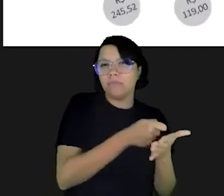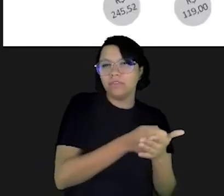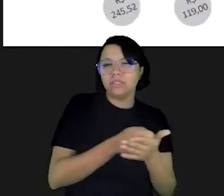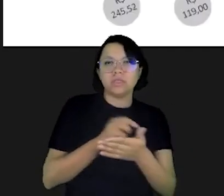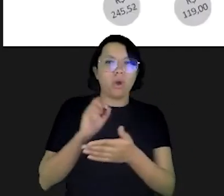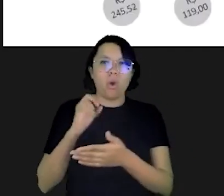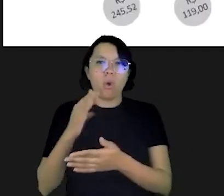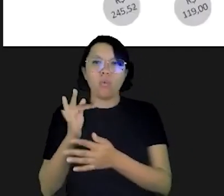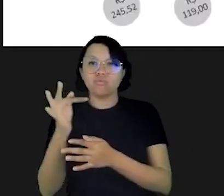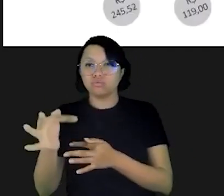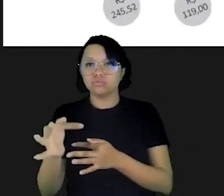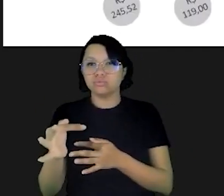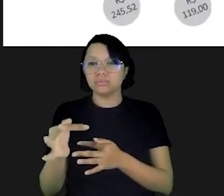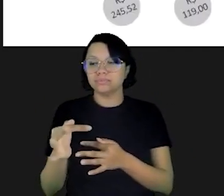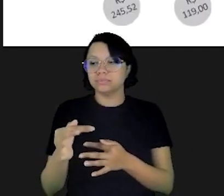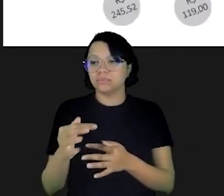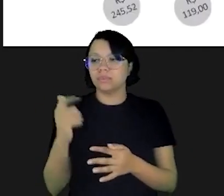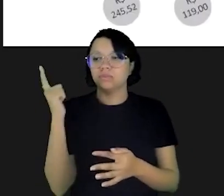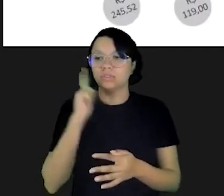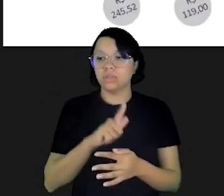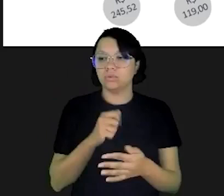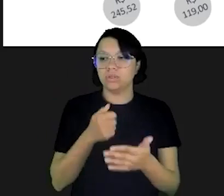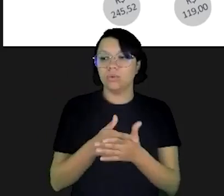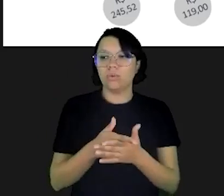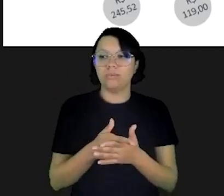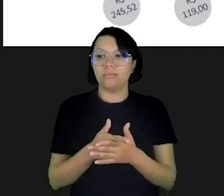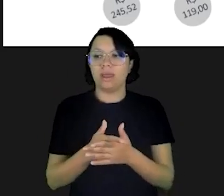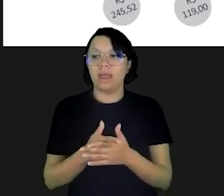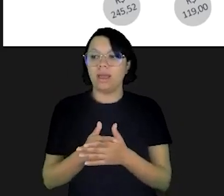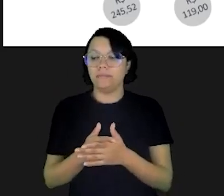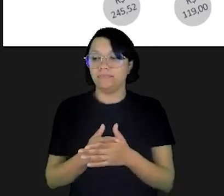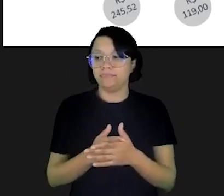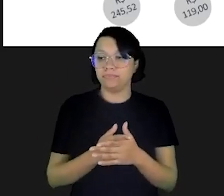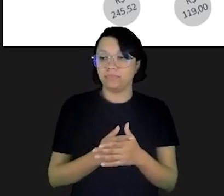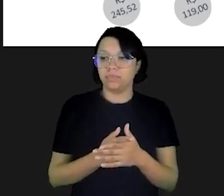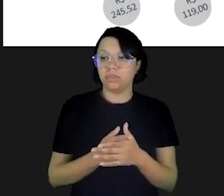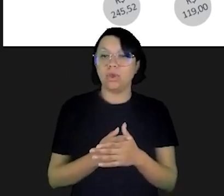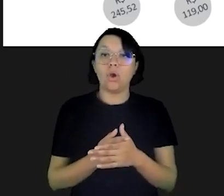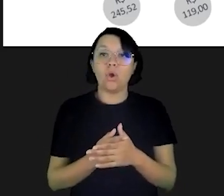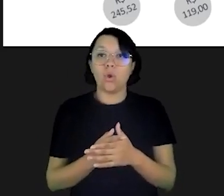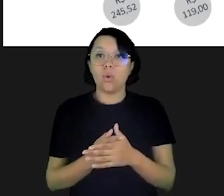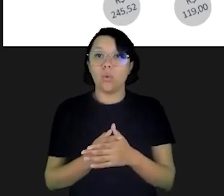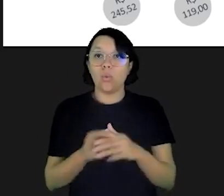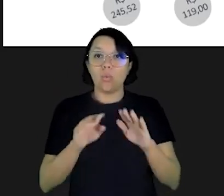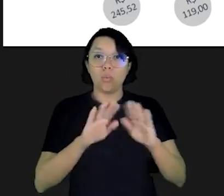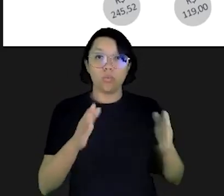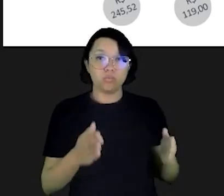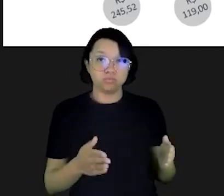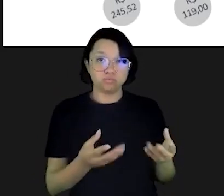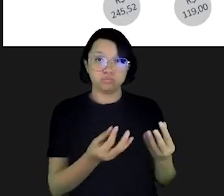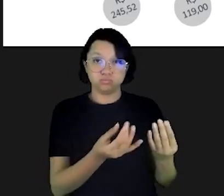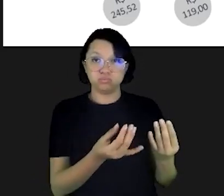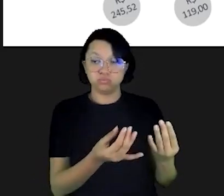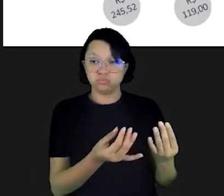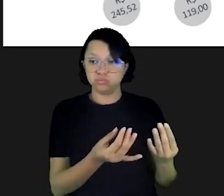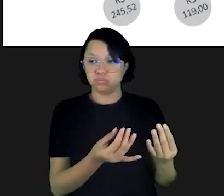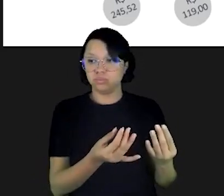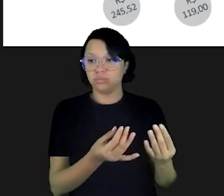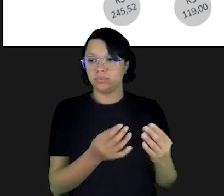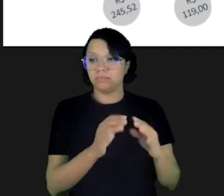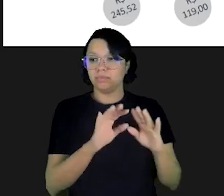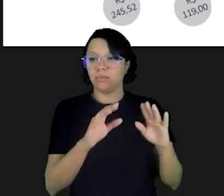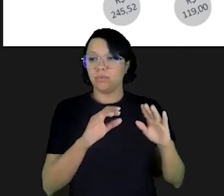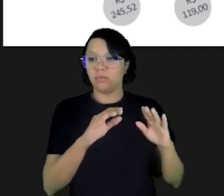diferença entre comprar à vista e a prazo é que se você comprar à vista você consegue comprar além daqueles três produtos um fogão